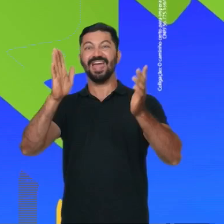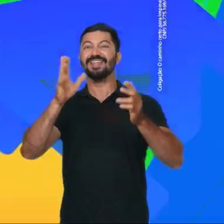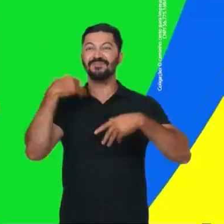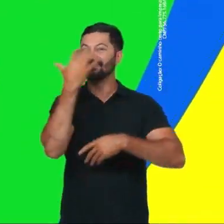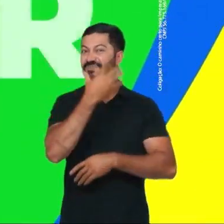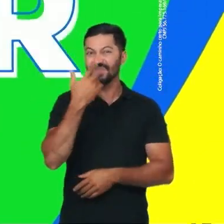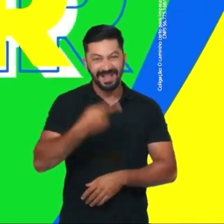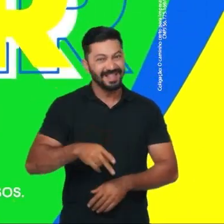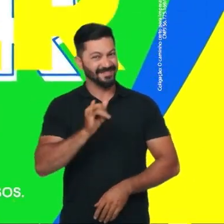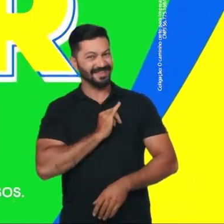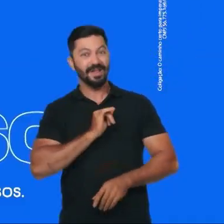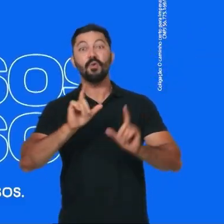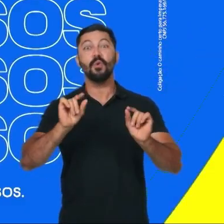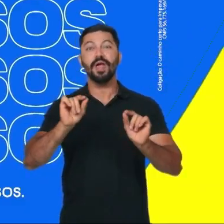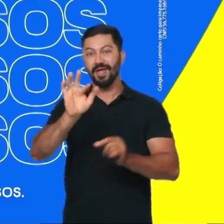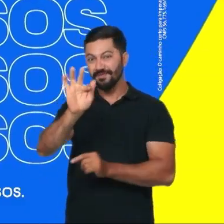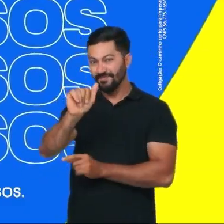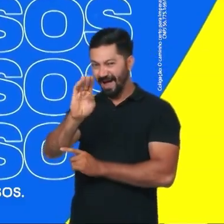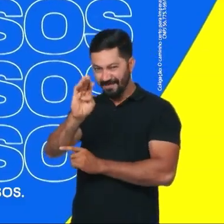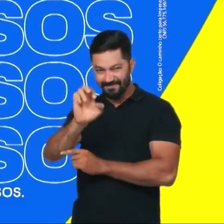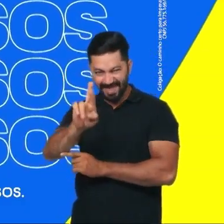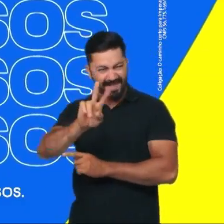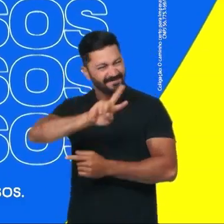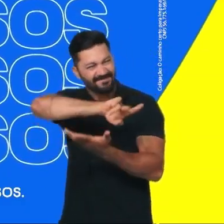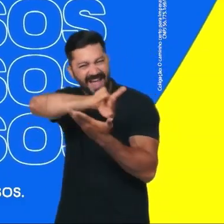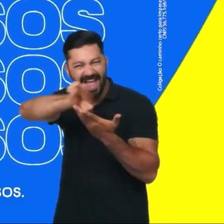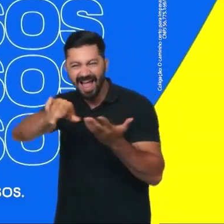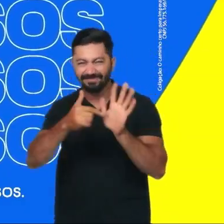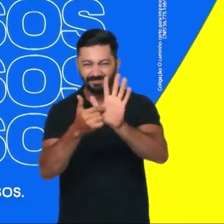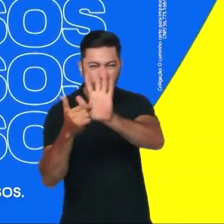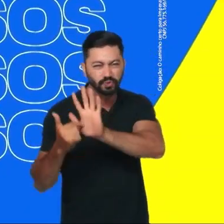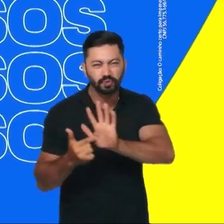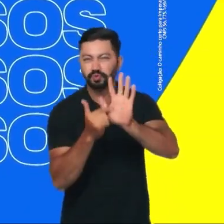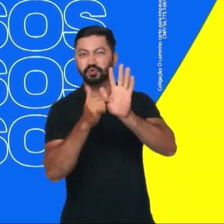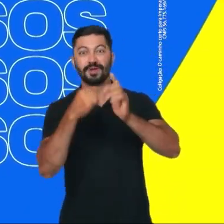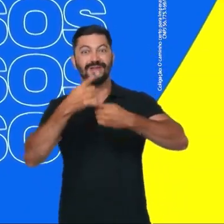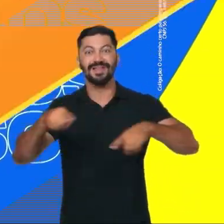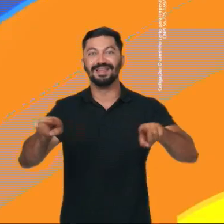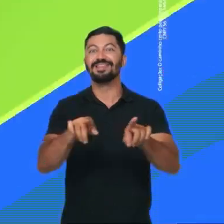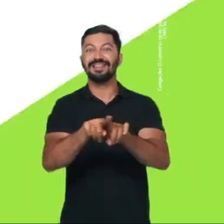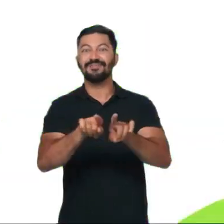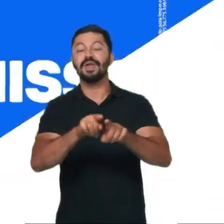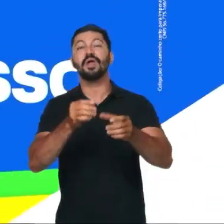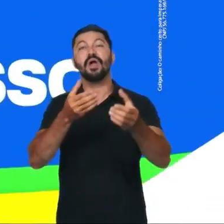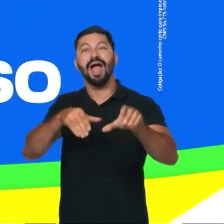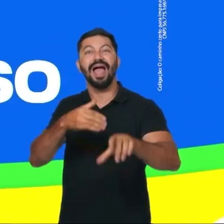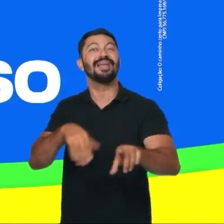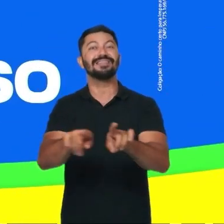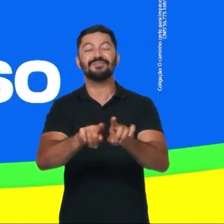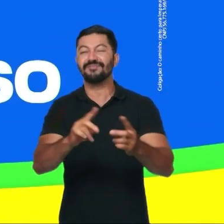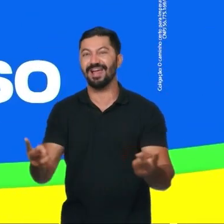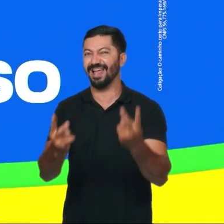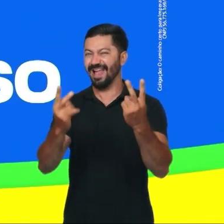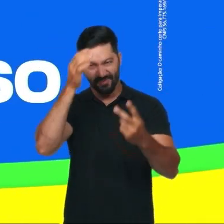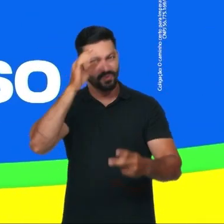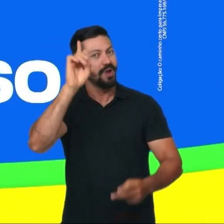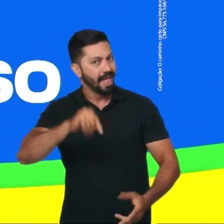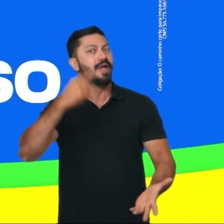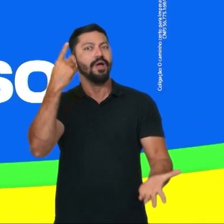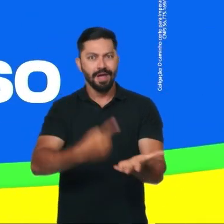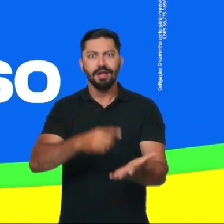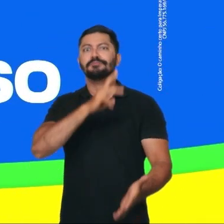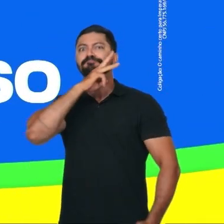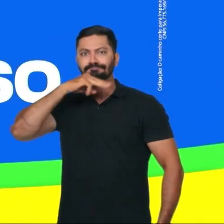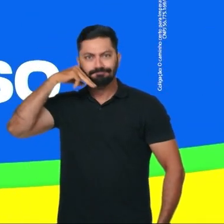viu, o Faber, com várias atrações musicais e concursos. Valorizar a nossa cultura é compromisso de